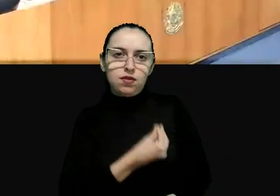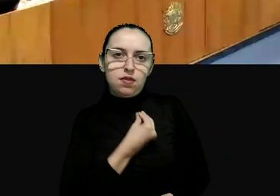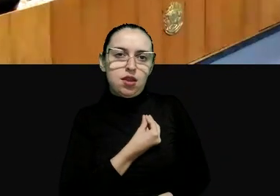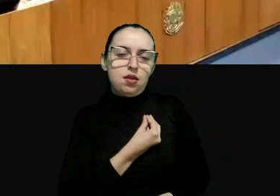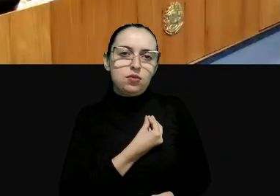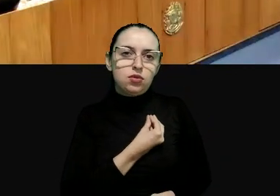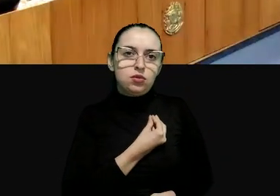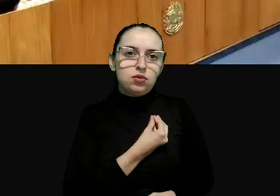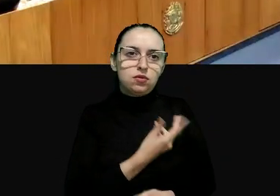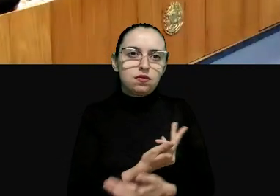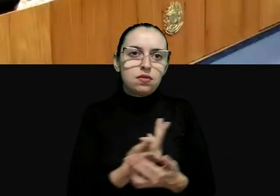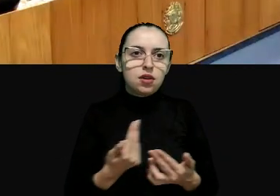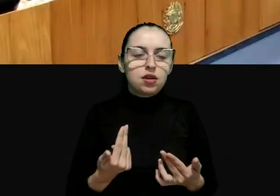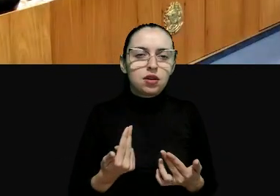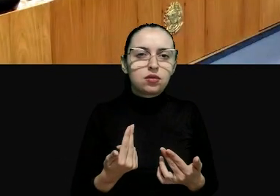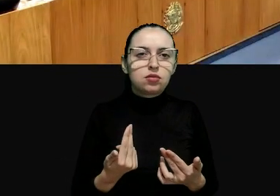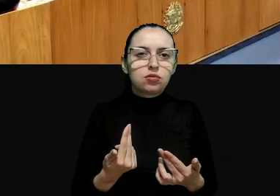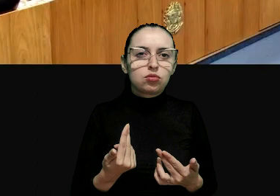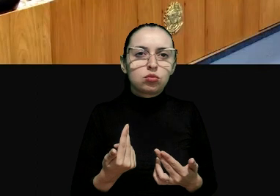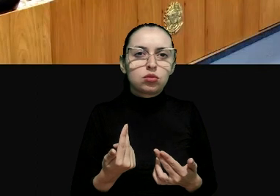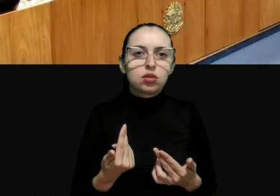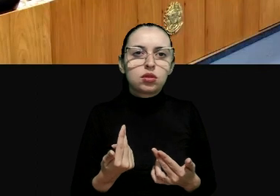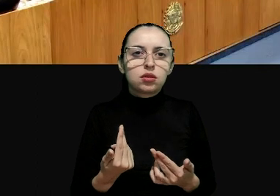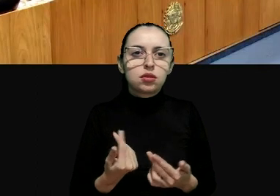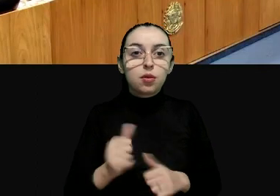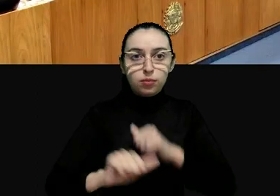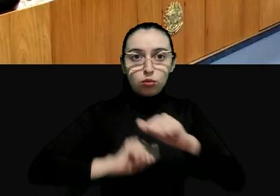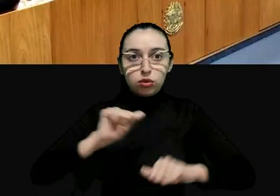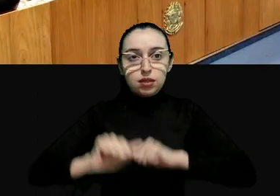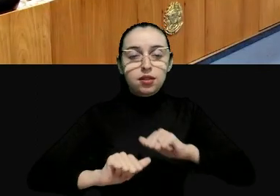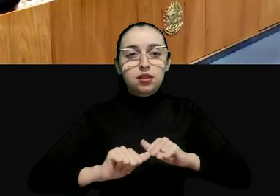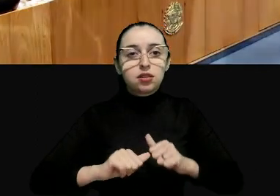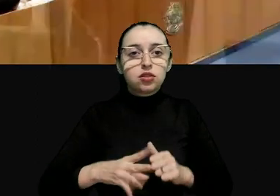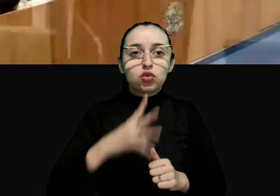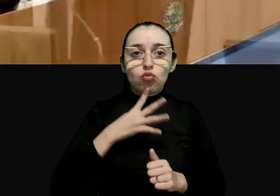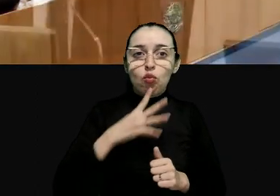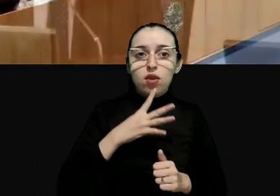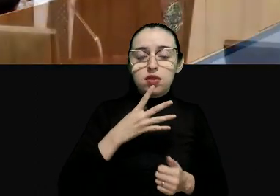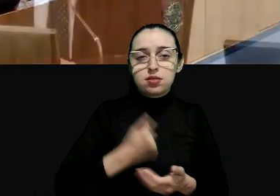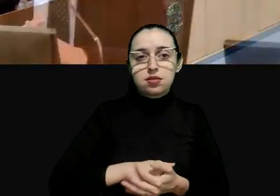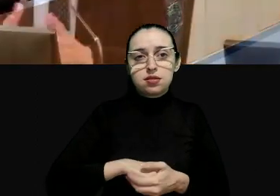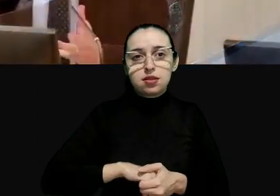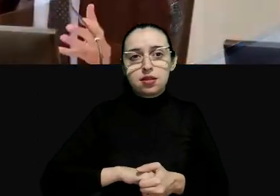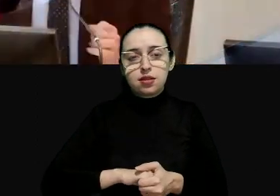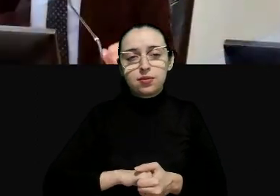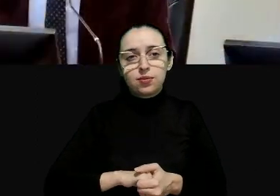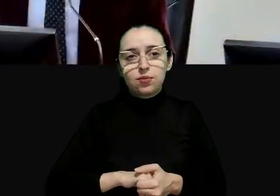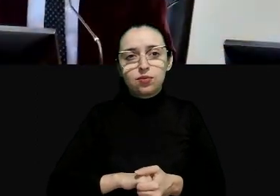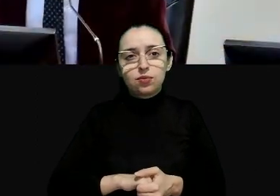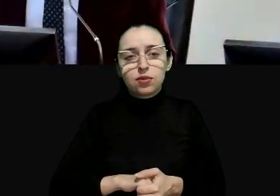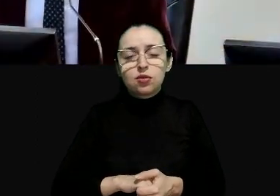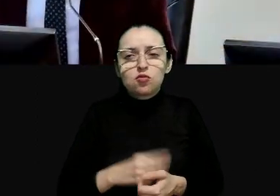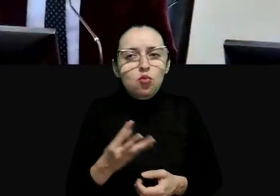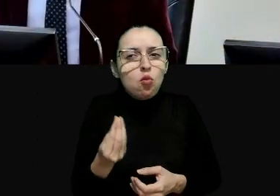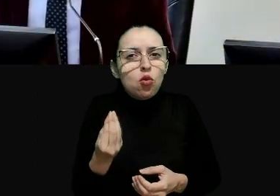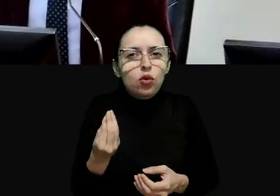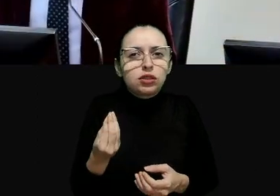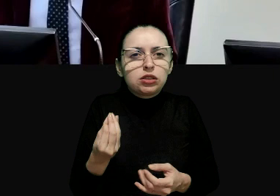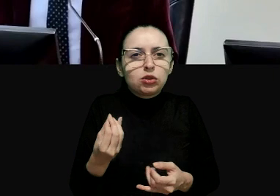vivendo me parece todos os dias é dizer o papel transformador dos jueces em um constitucionalismo